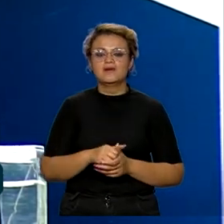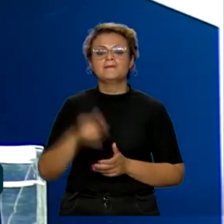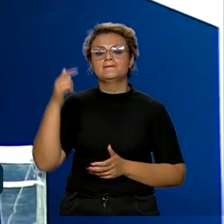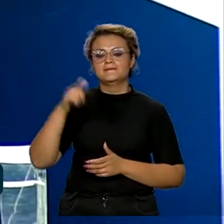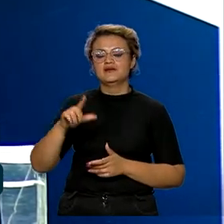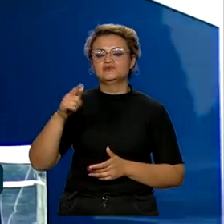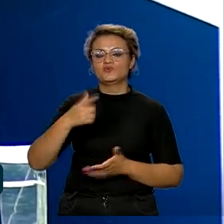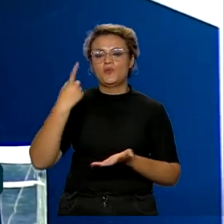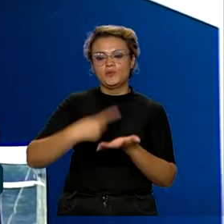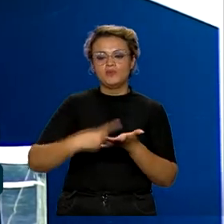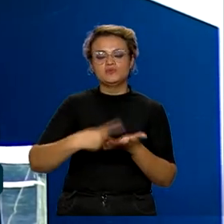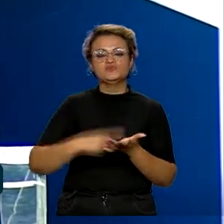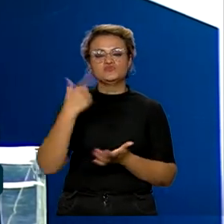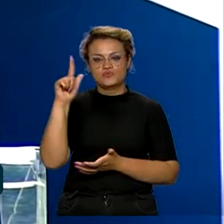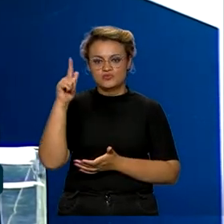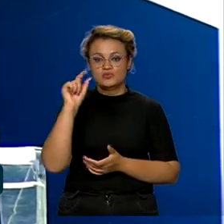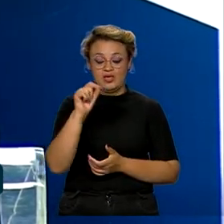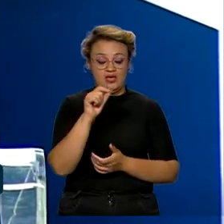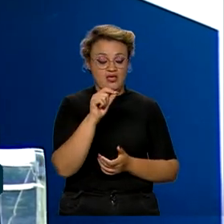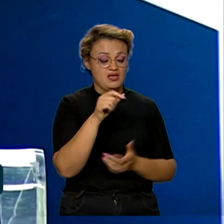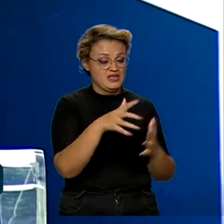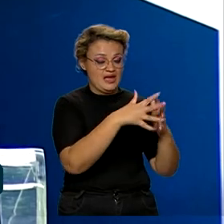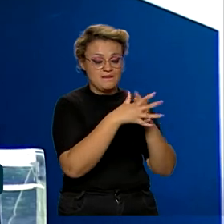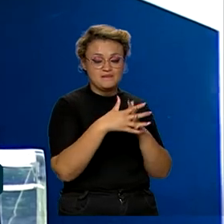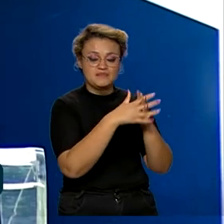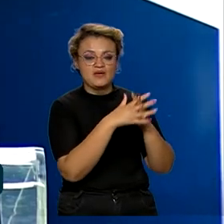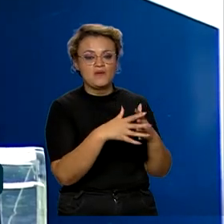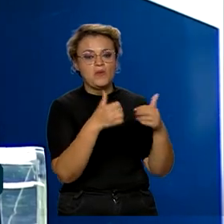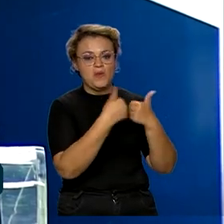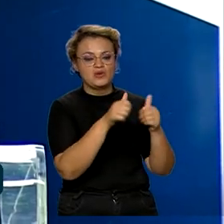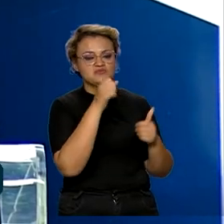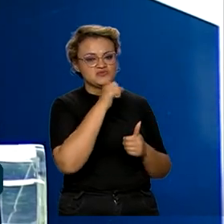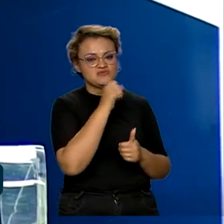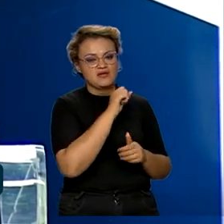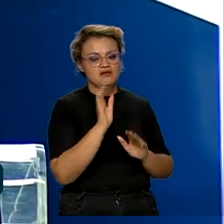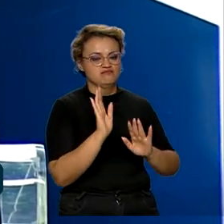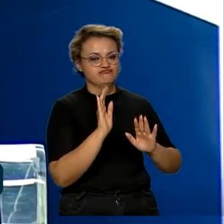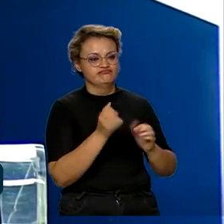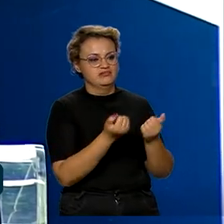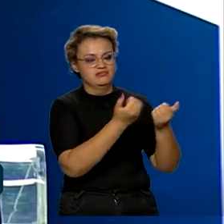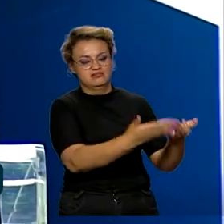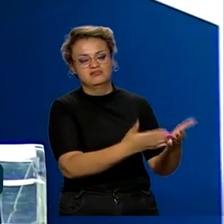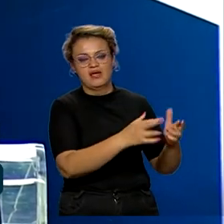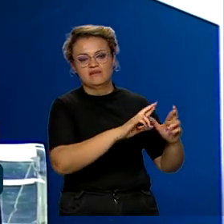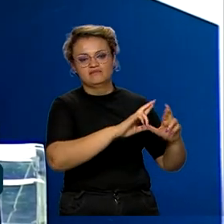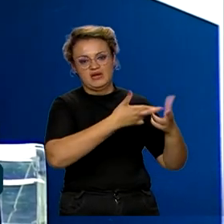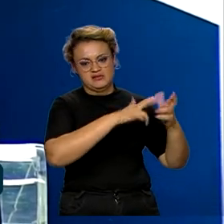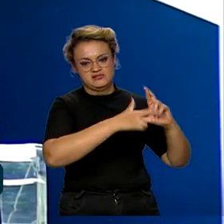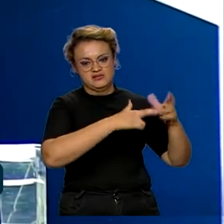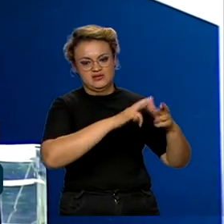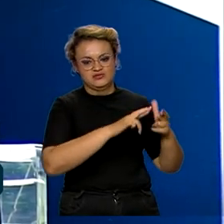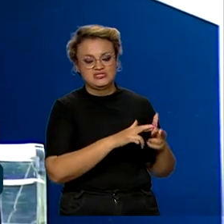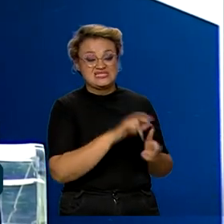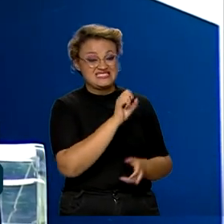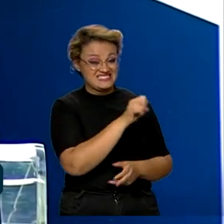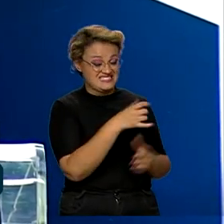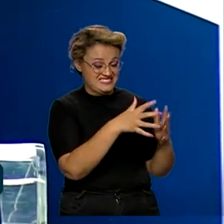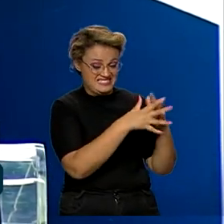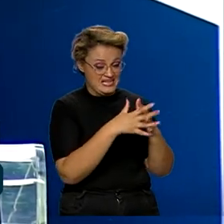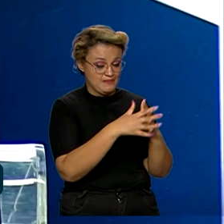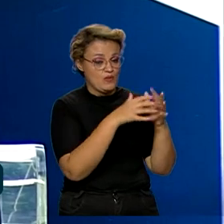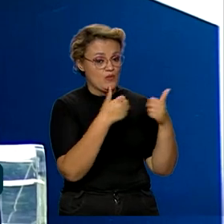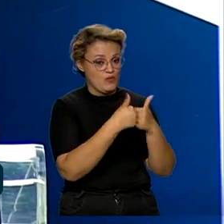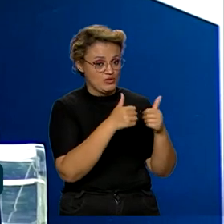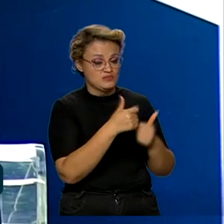compromisso de tirar um caminhão ou ônibus, é caminhão e ônibus, com mais de 20 anos